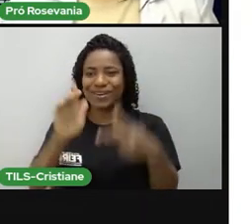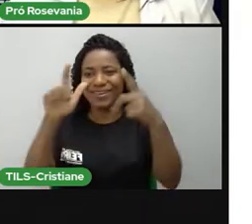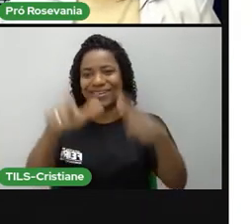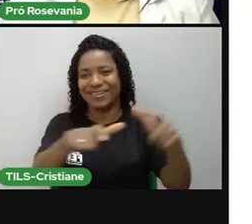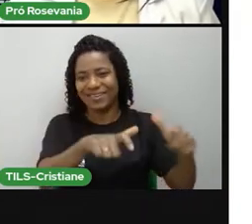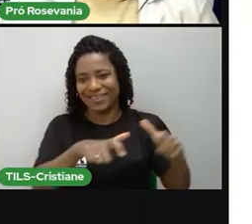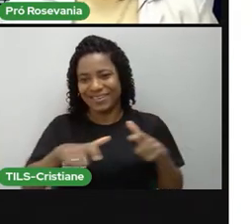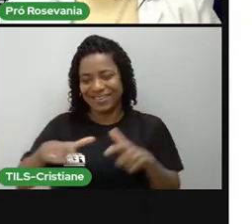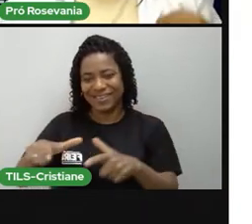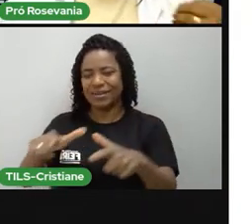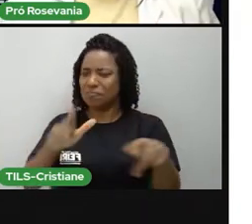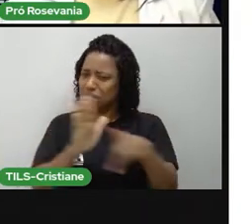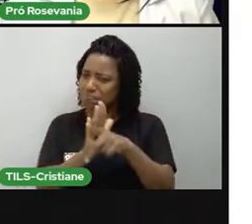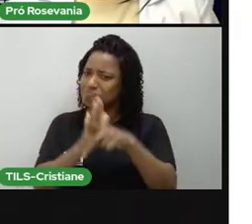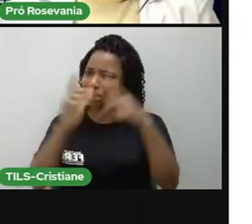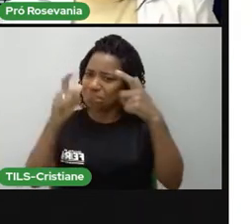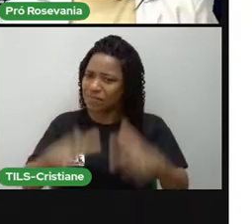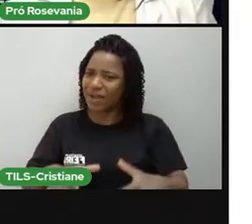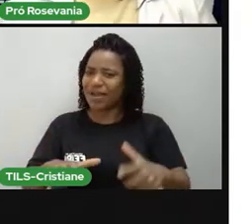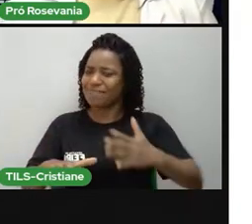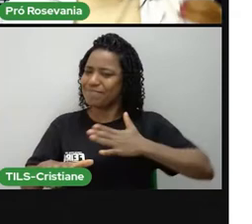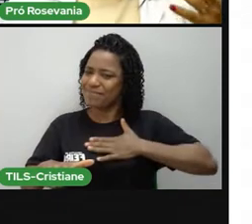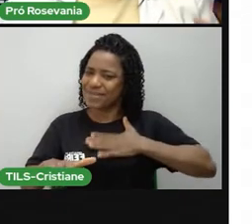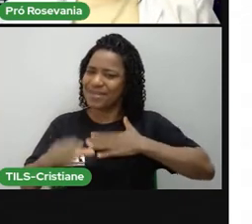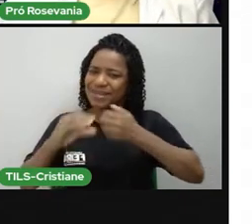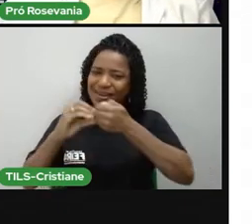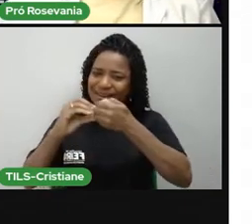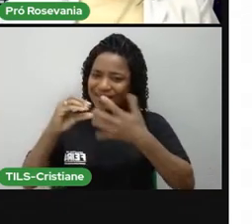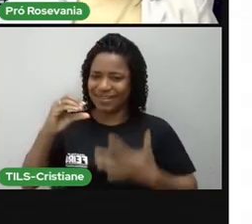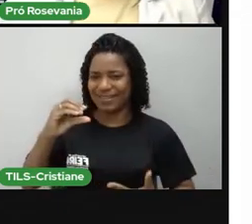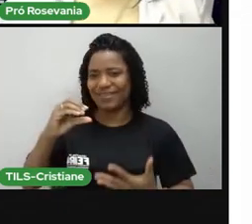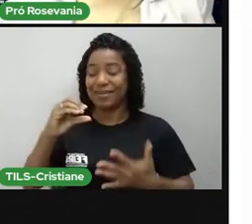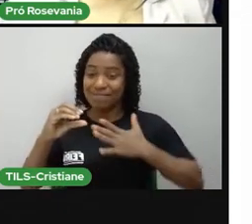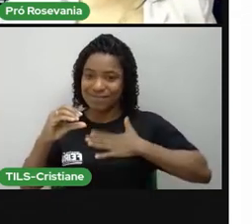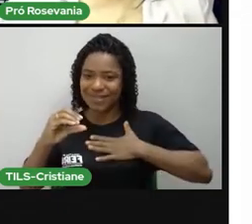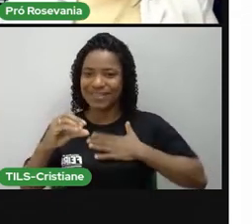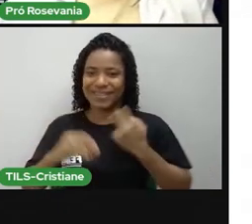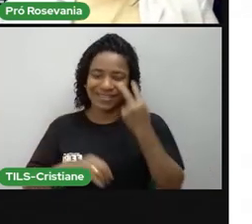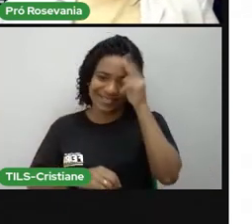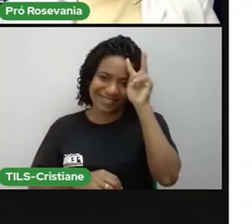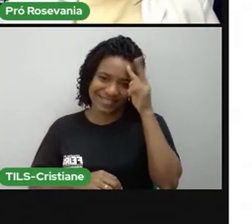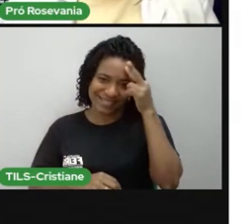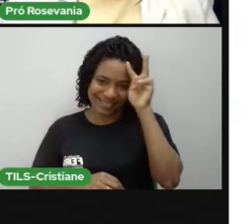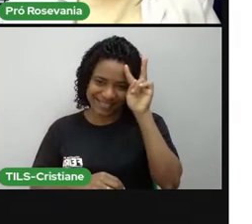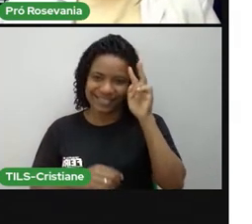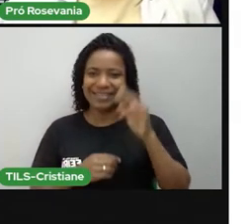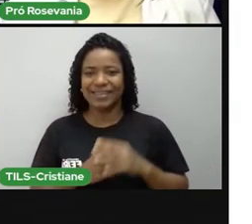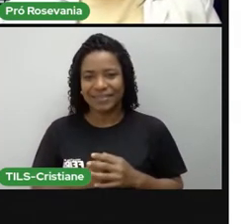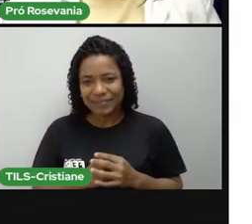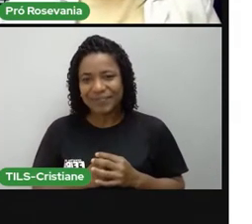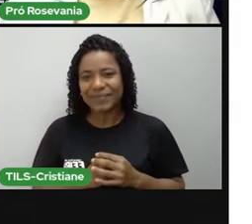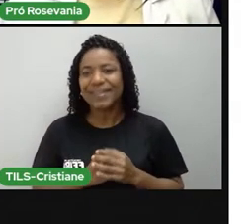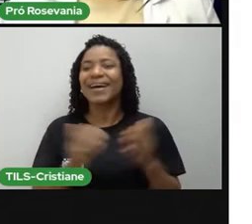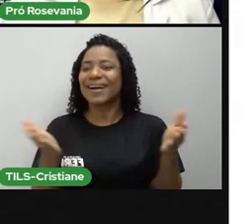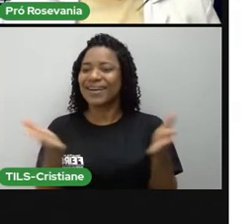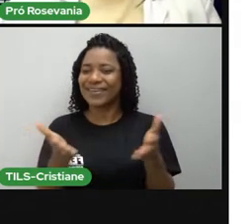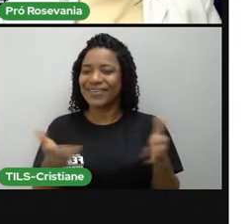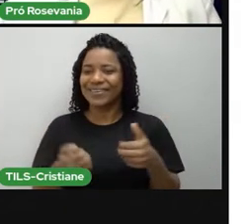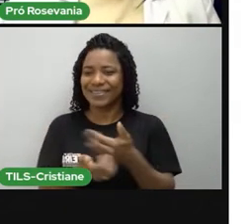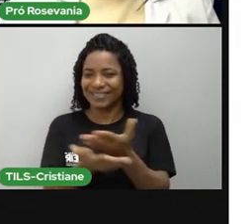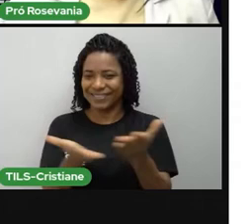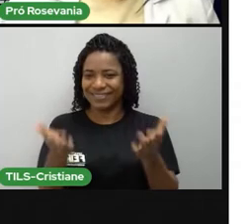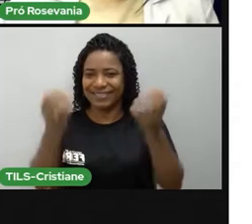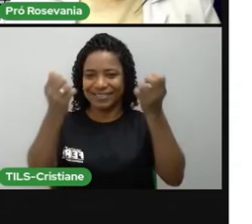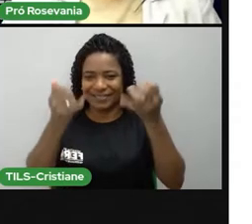meu espaço, minhas características, minha história, né, então, é disso que nós vamos falar hoje.